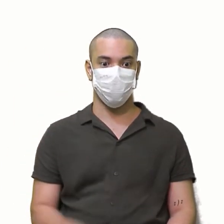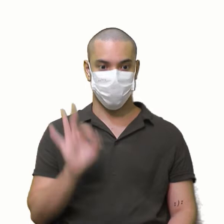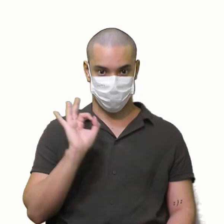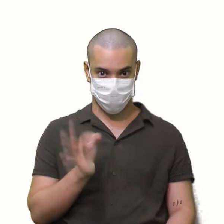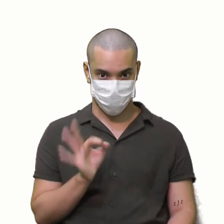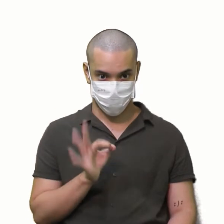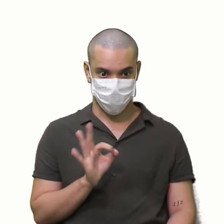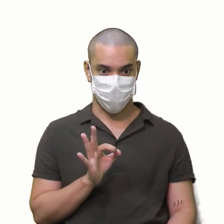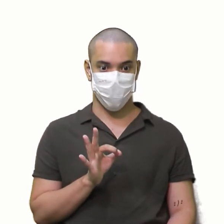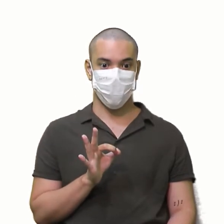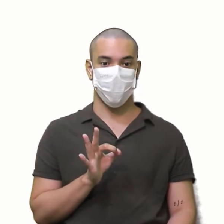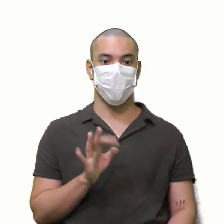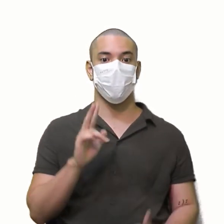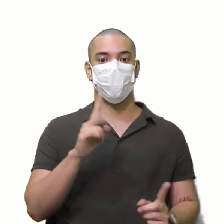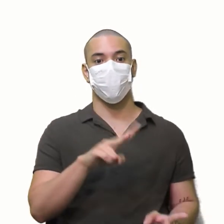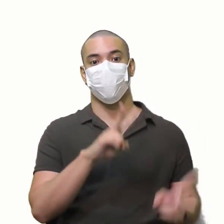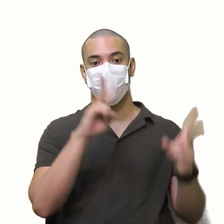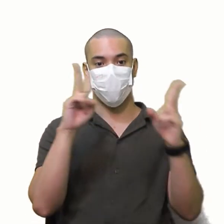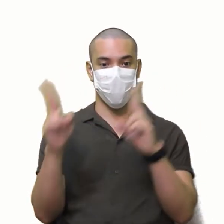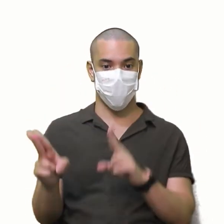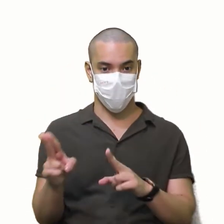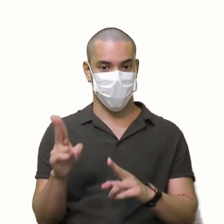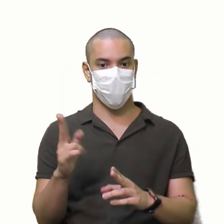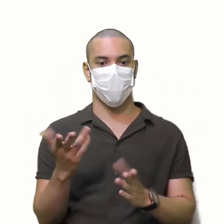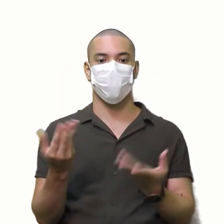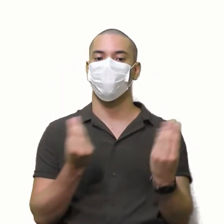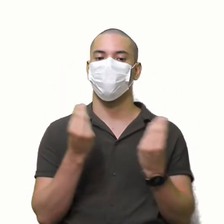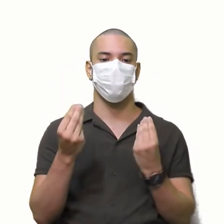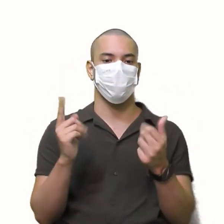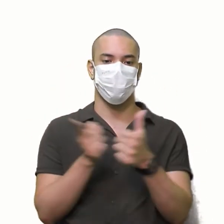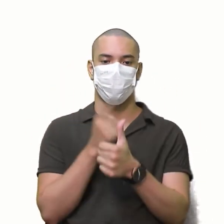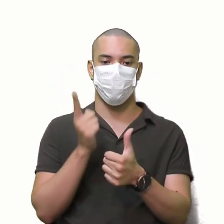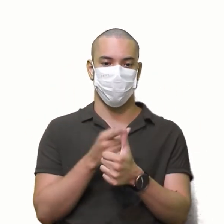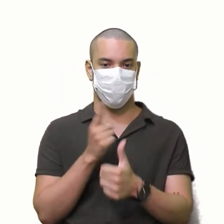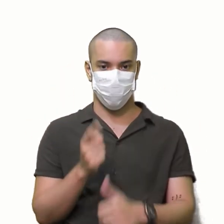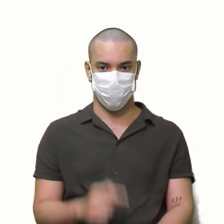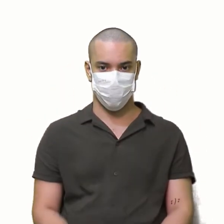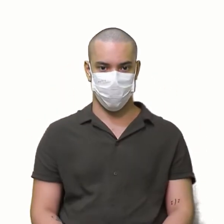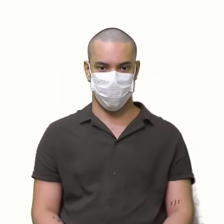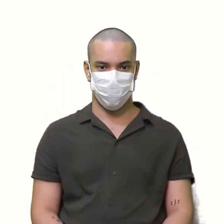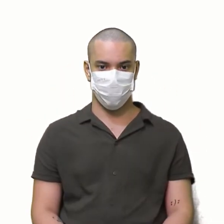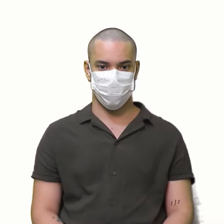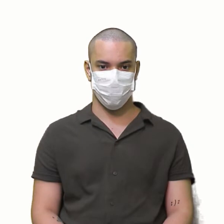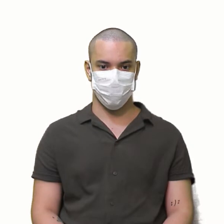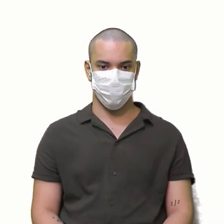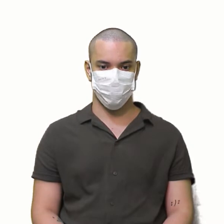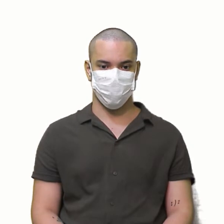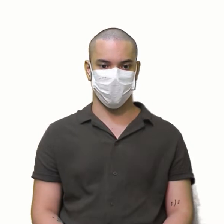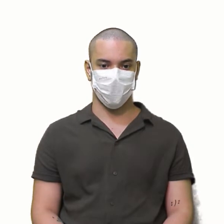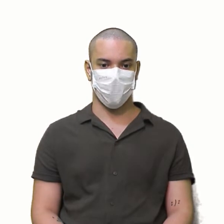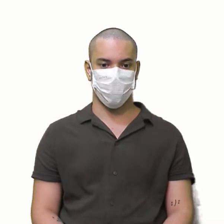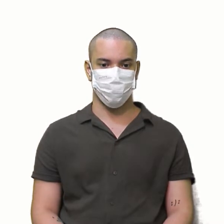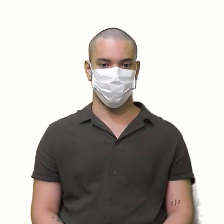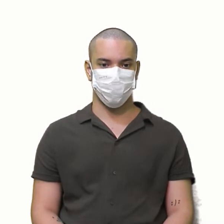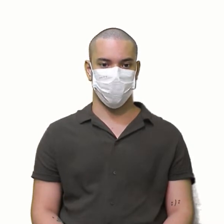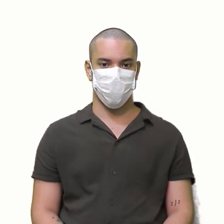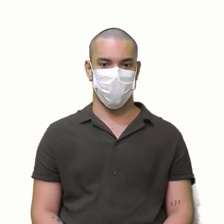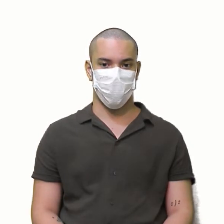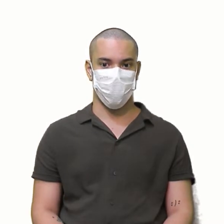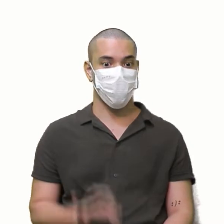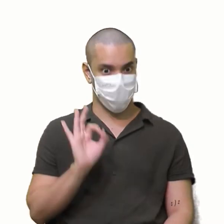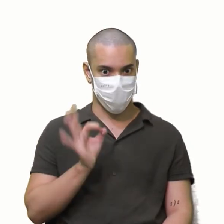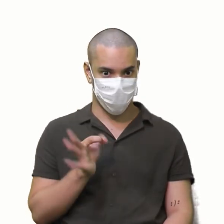Beleza? Vamos repetir as duas primeiras colunas Primeiro passo 1 4 0 3 8